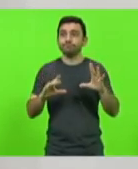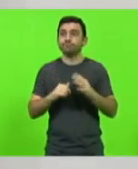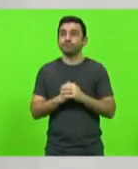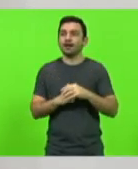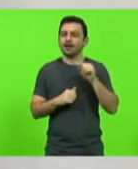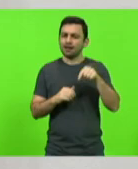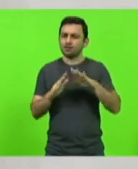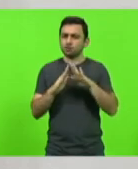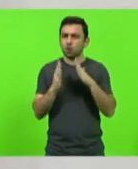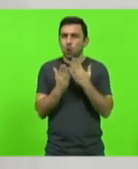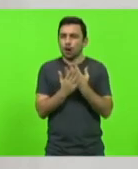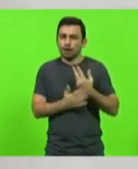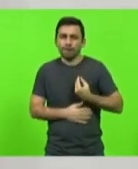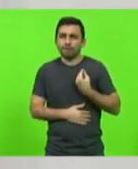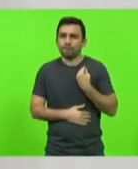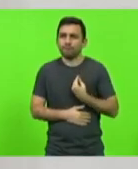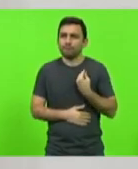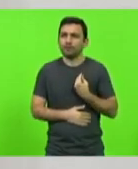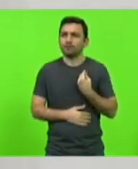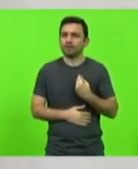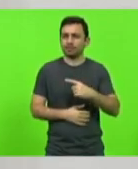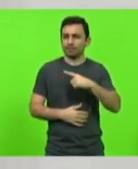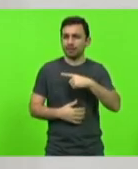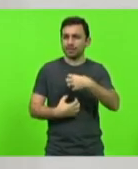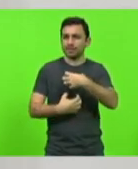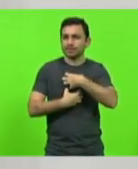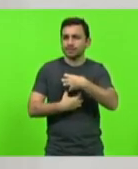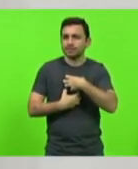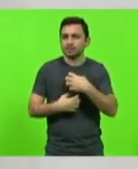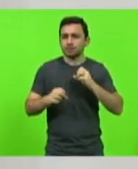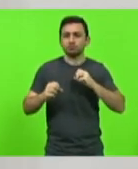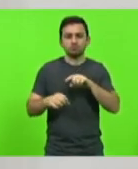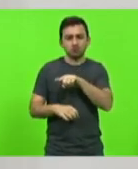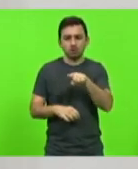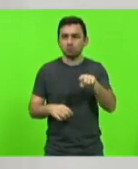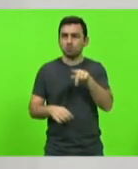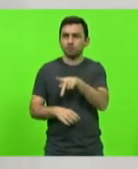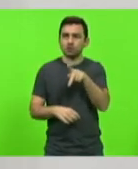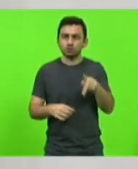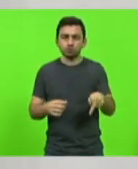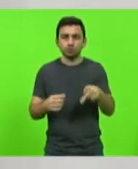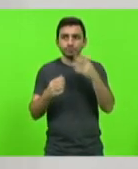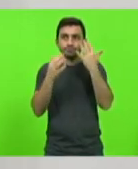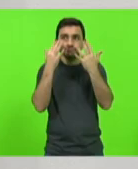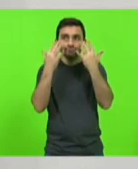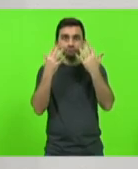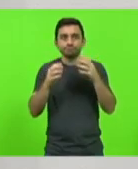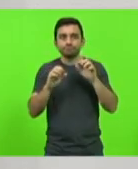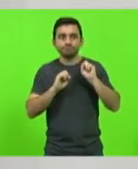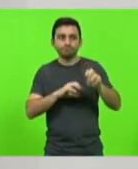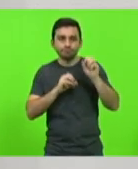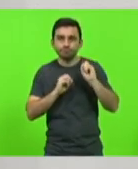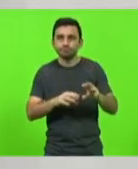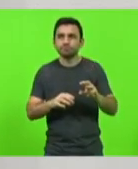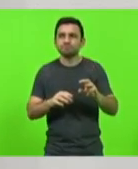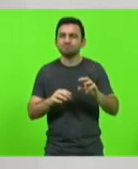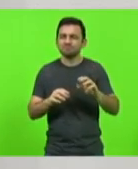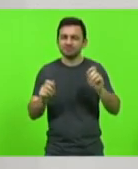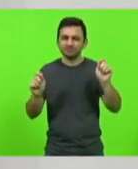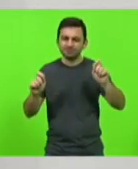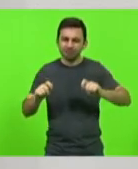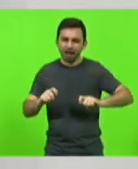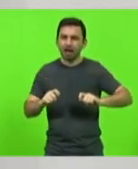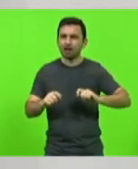escola viva, com alma, com educadores, com brilho no olhar, dessas que renovam e